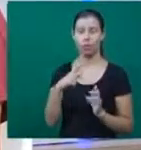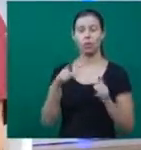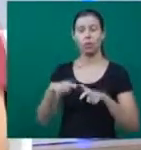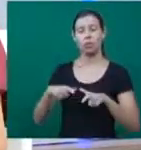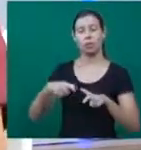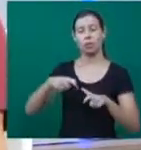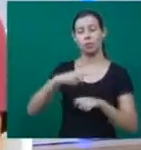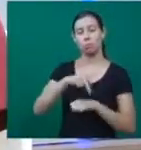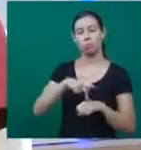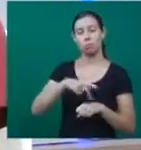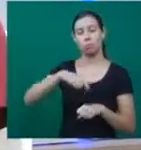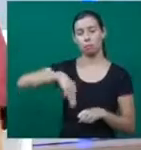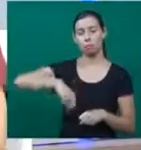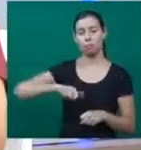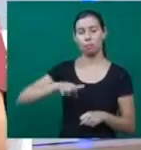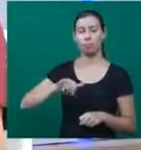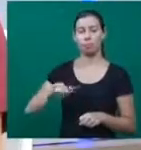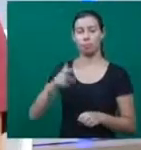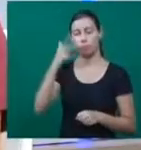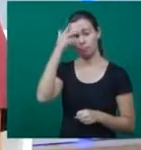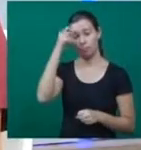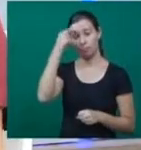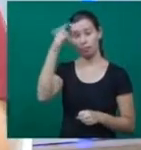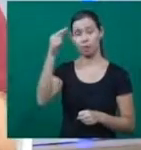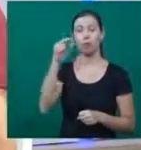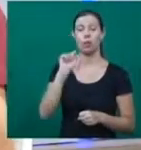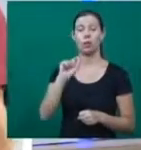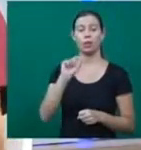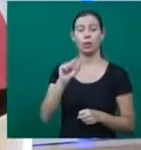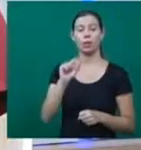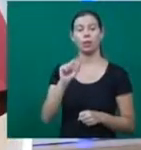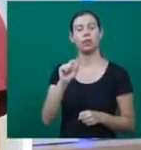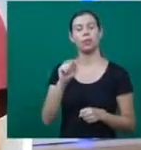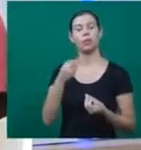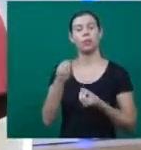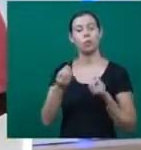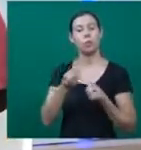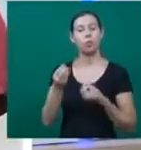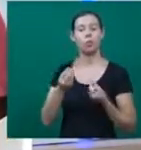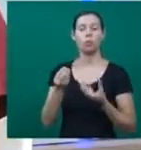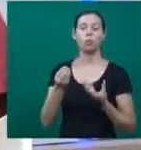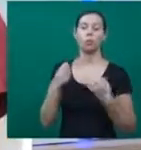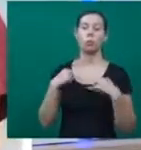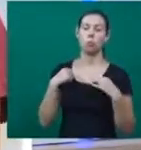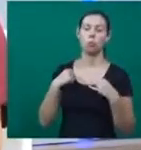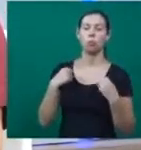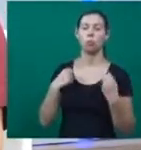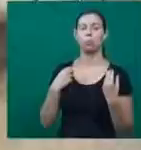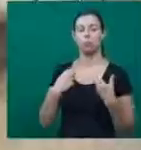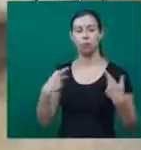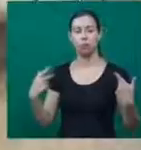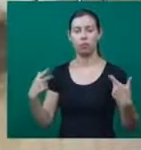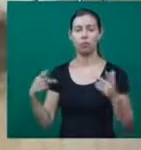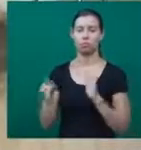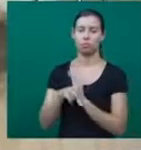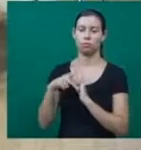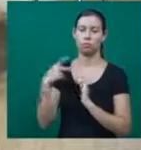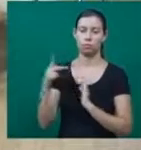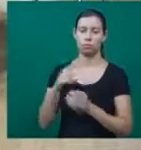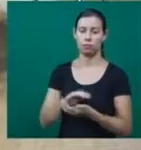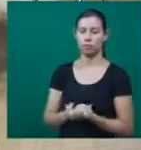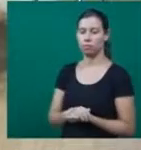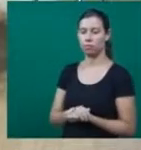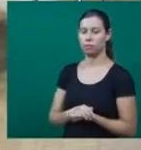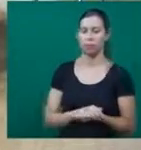Mali, como se vestem as pessoas, como as crianças se comportam, como que é essa cultura tão permeada que a gente ainda não conhece. É, e quando a gente fala dos